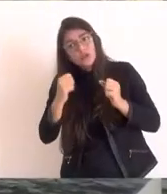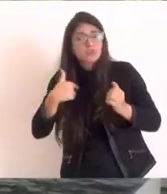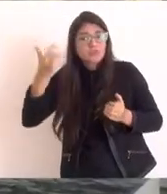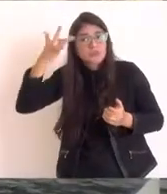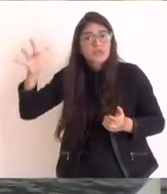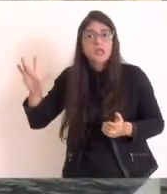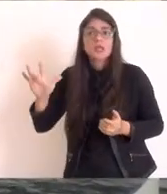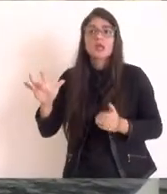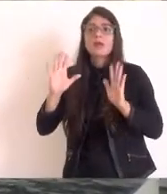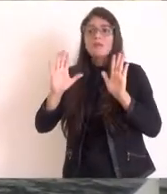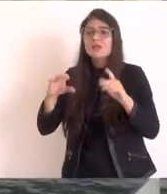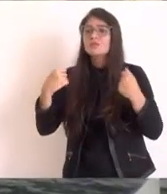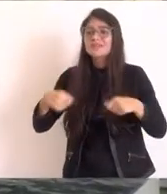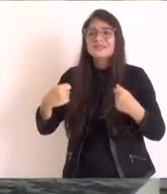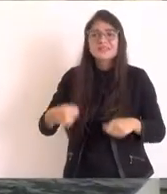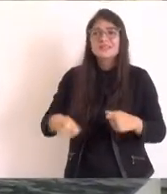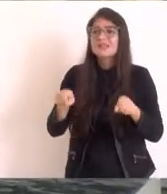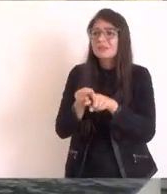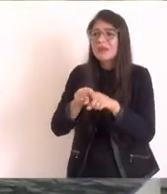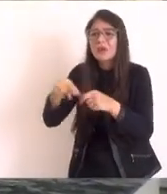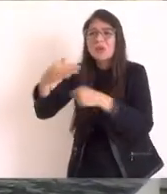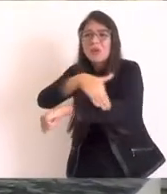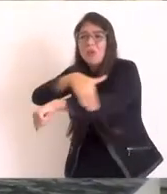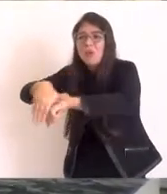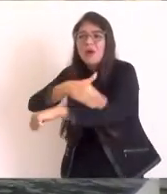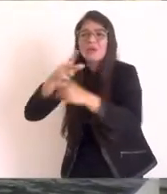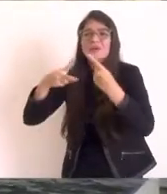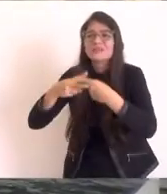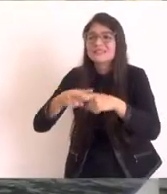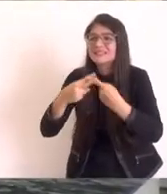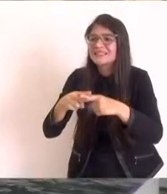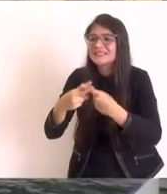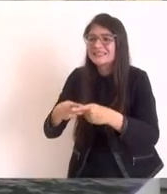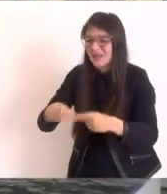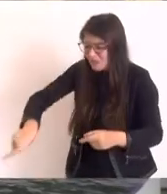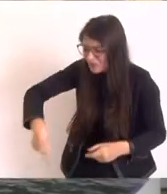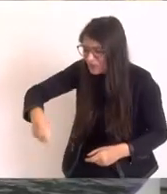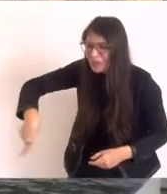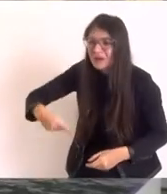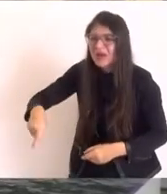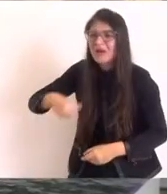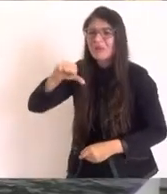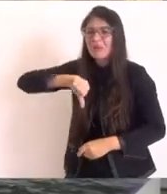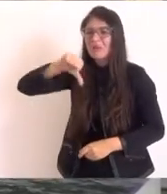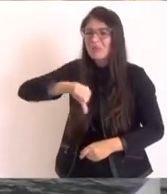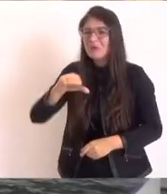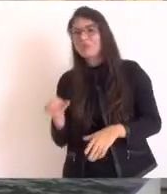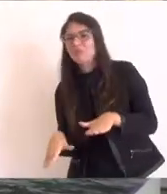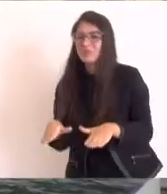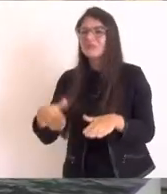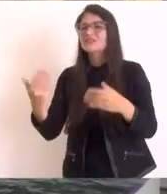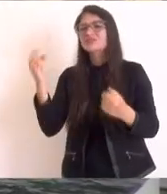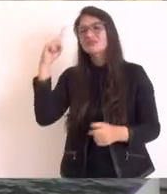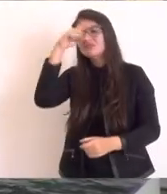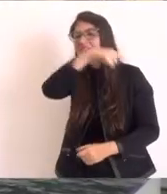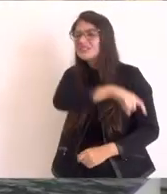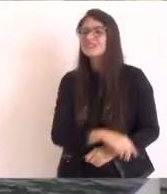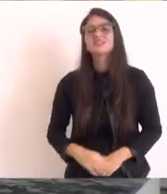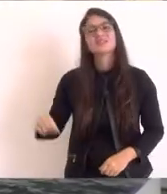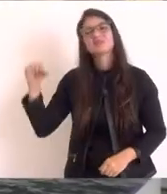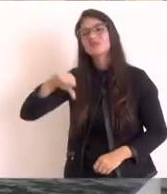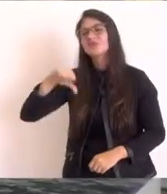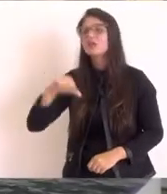porque a gente está com muitos buracos na nossa cidade e a gente sabe que isso não é culpa do atual prefeito, a gente sabe que isso é de gestões